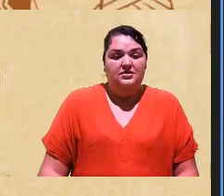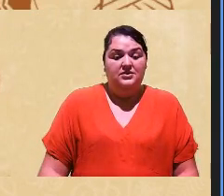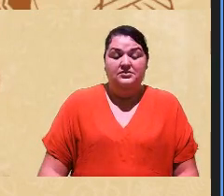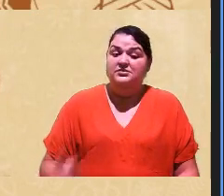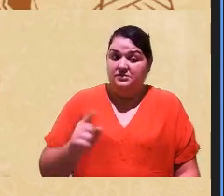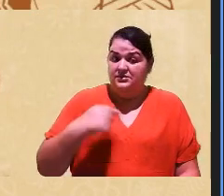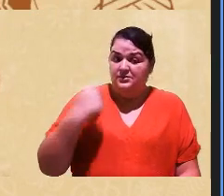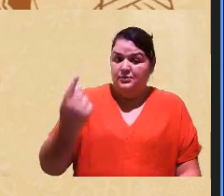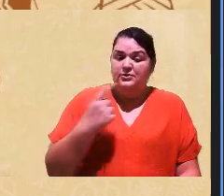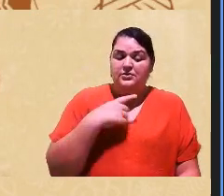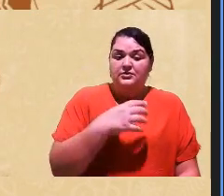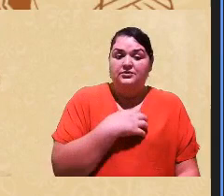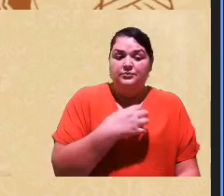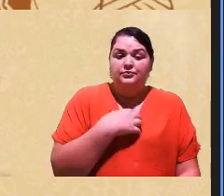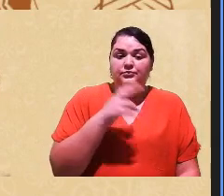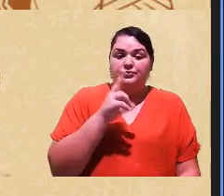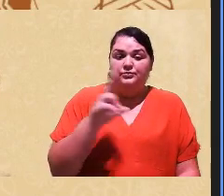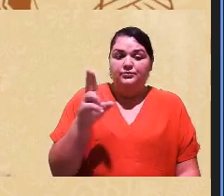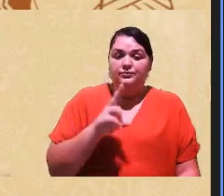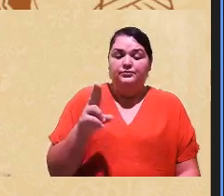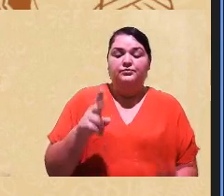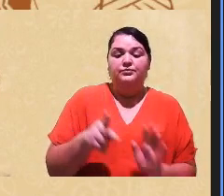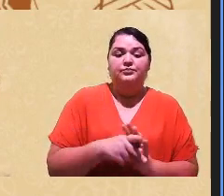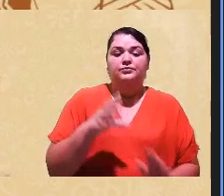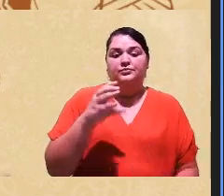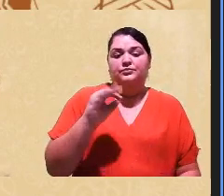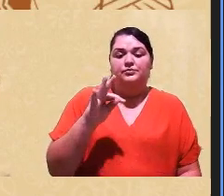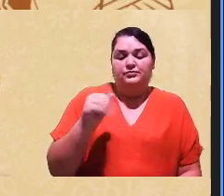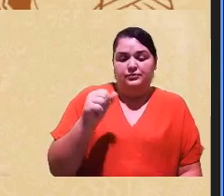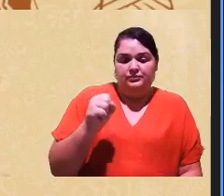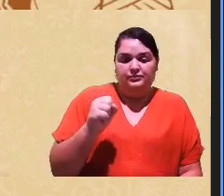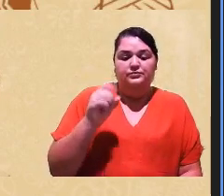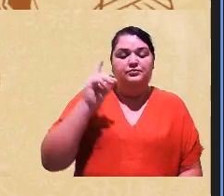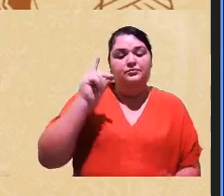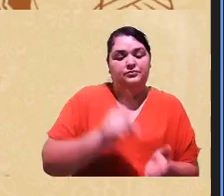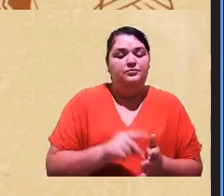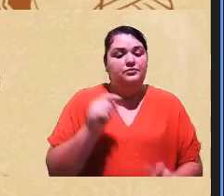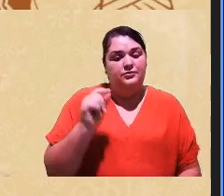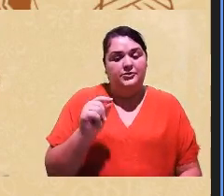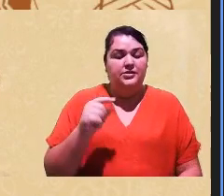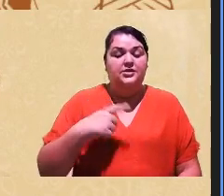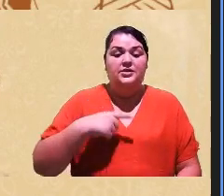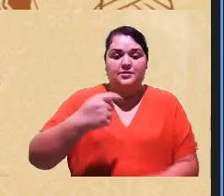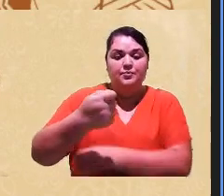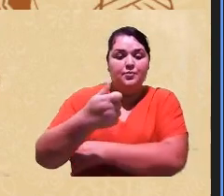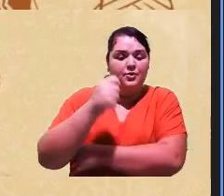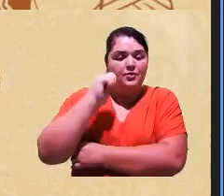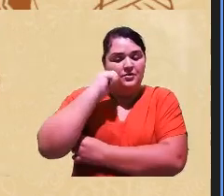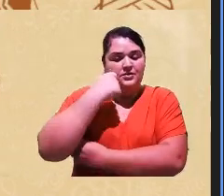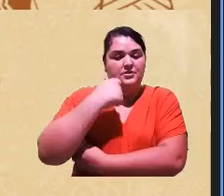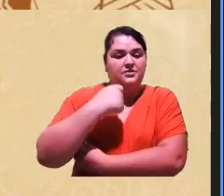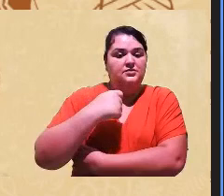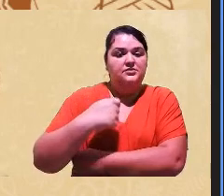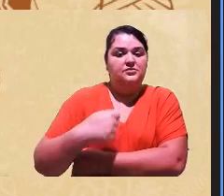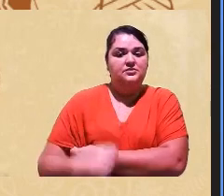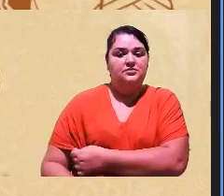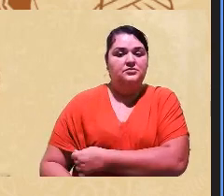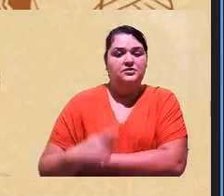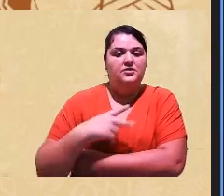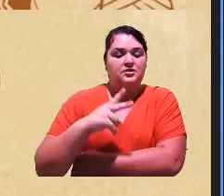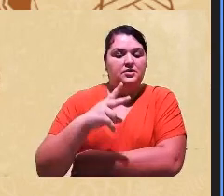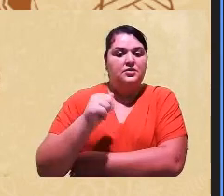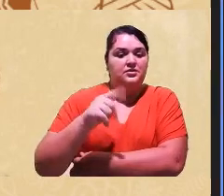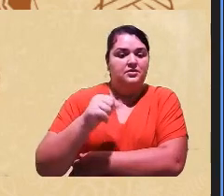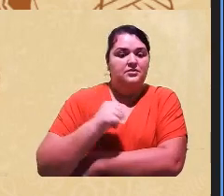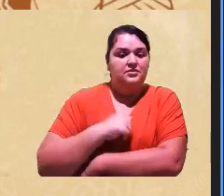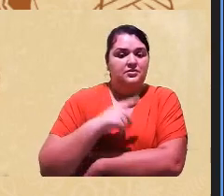a chance de nomeação ser optar por cotas e de fato como tem poucos negros que concorrem às vagas dos concursos públicos